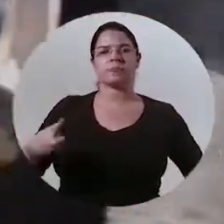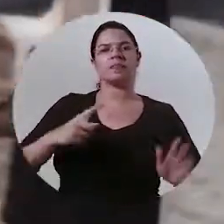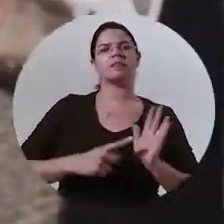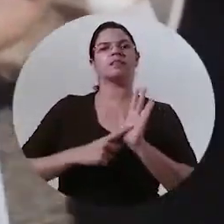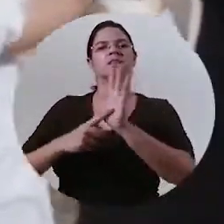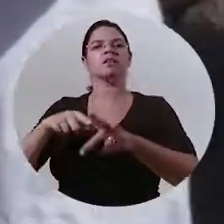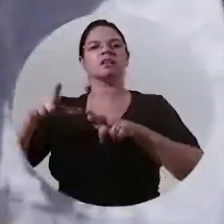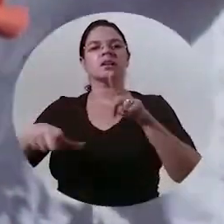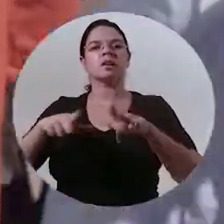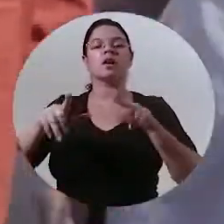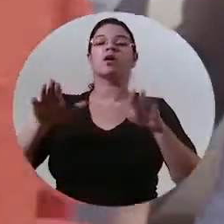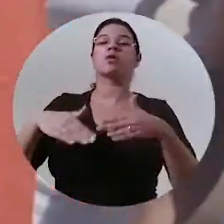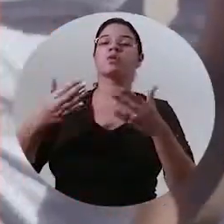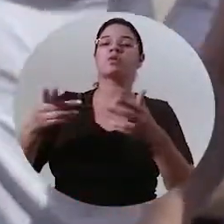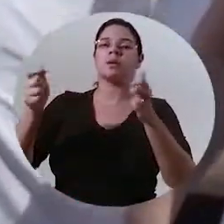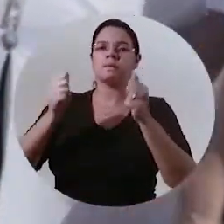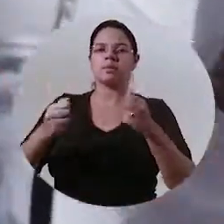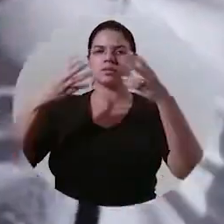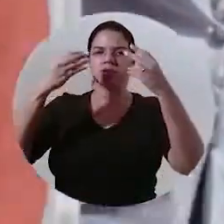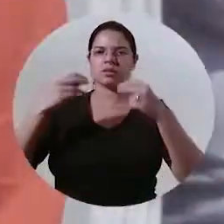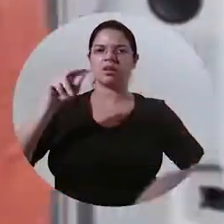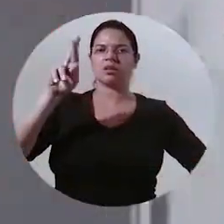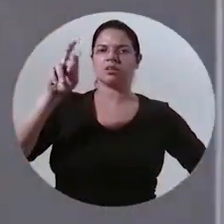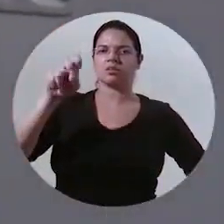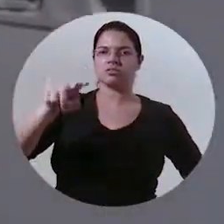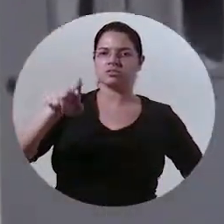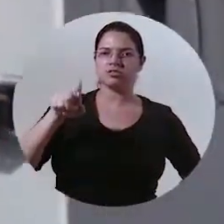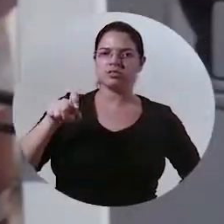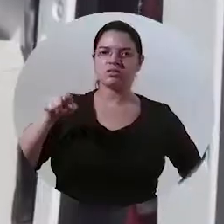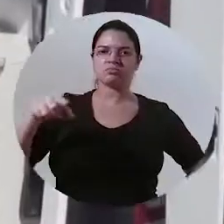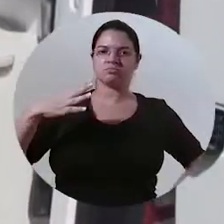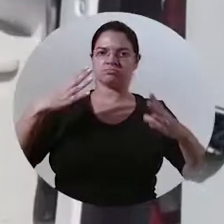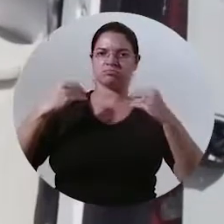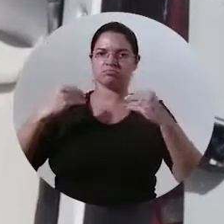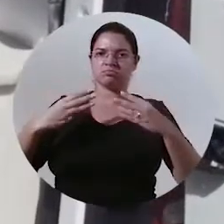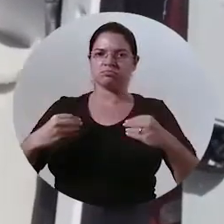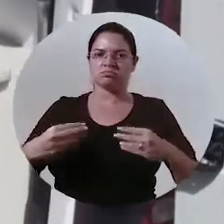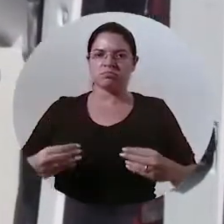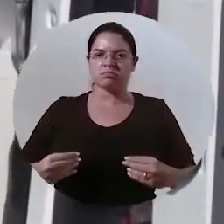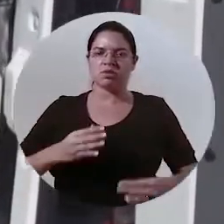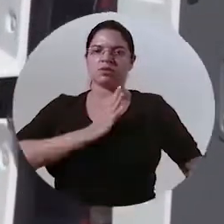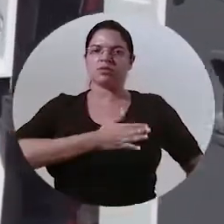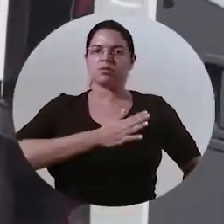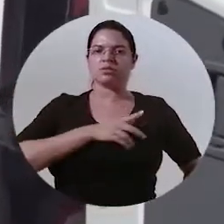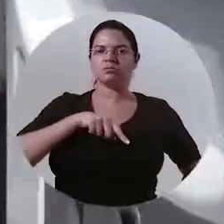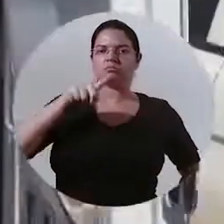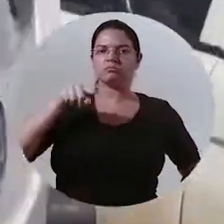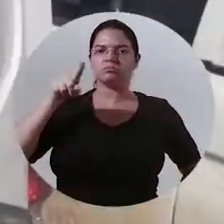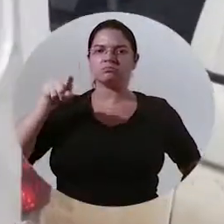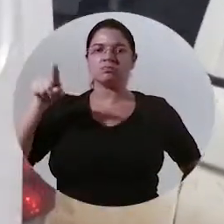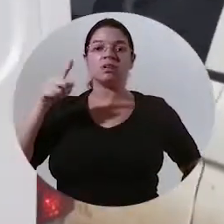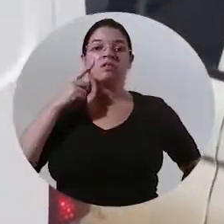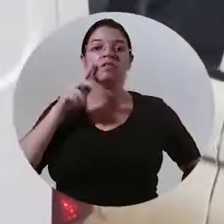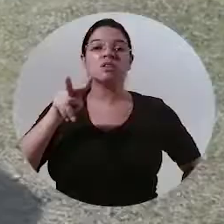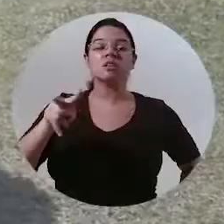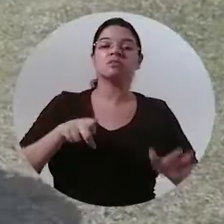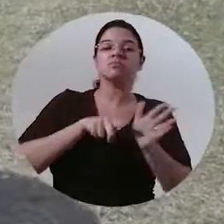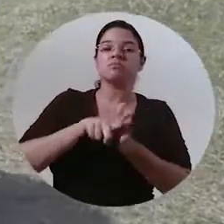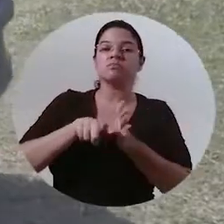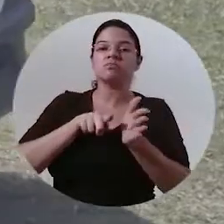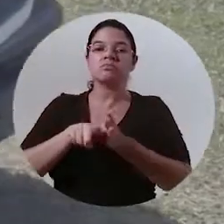Então ele vai ser encaminhado para um serviço onde ele possa estar fazendo um raio-x de tórax um eletro do coração